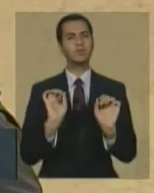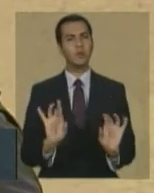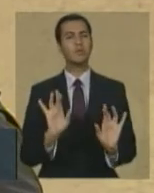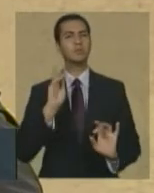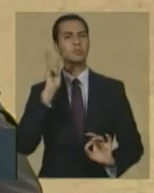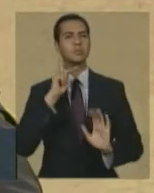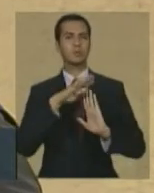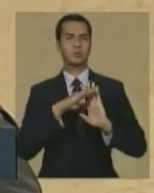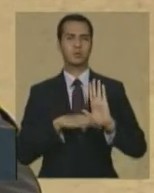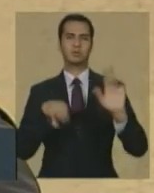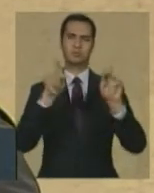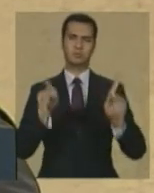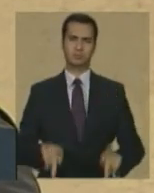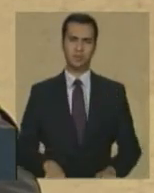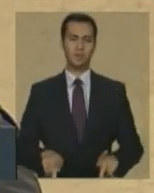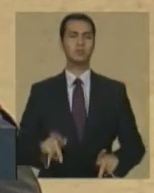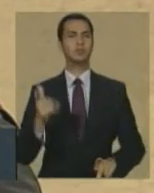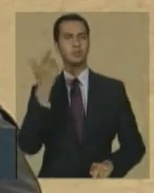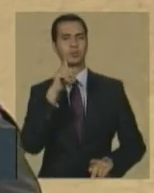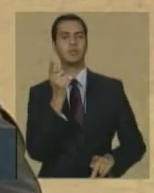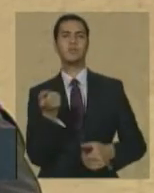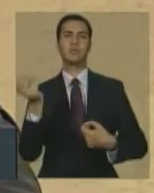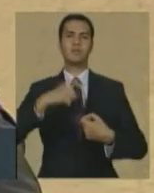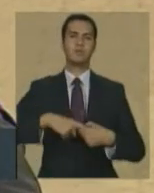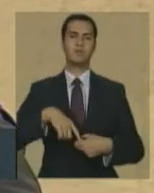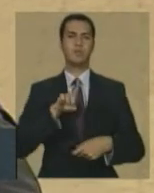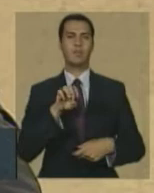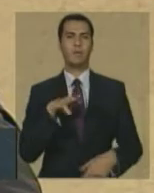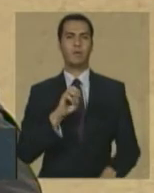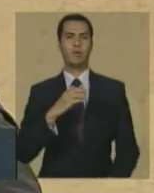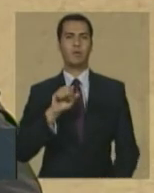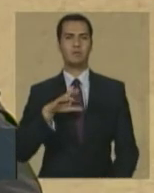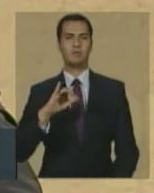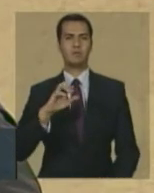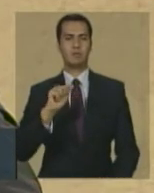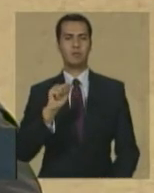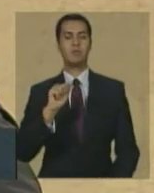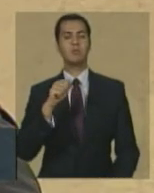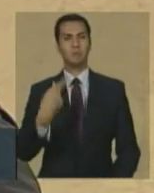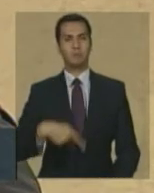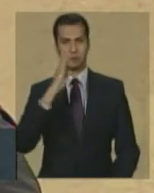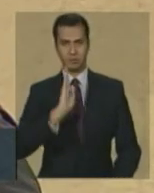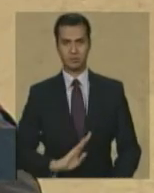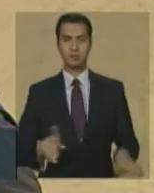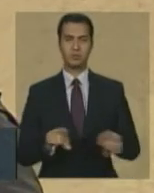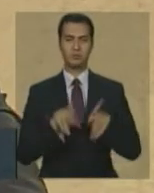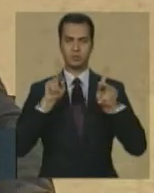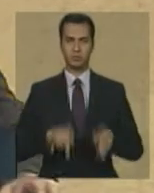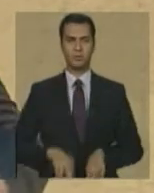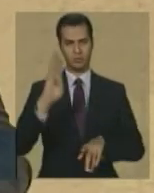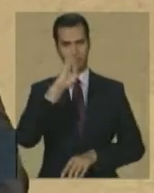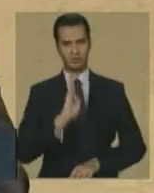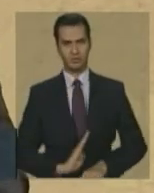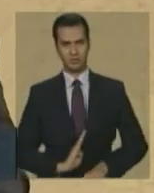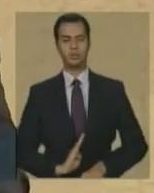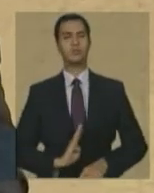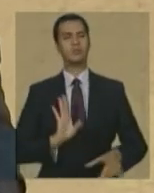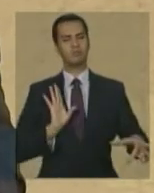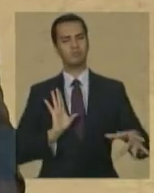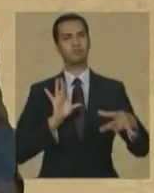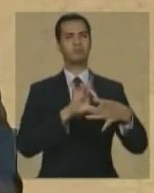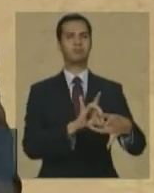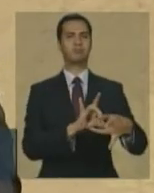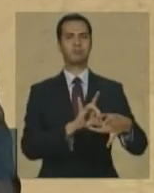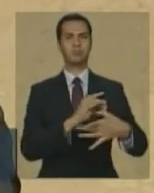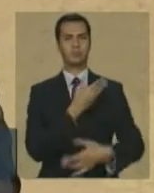fundamental no processo de redemocratização do Brasil e de reencontro do povo brasileiro com as instituições democráticas